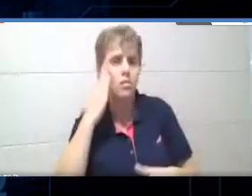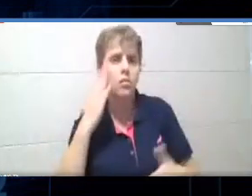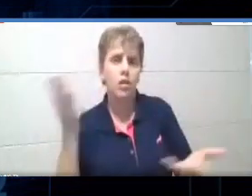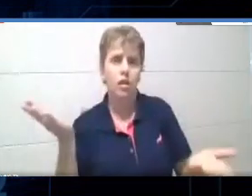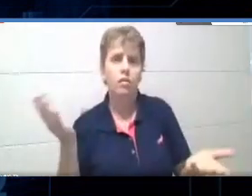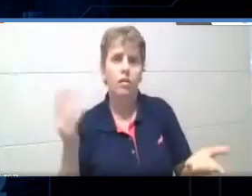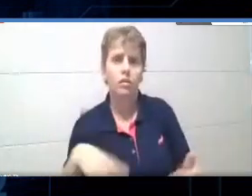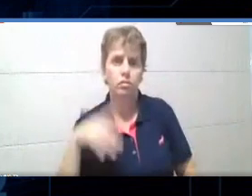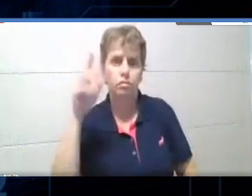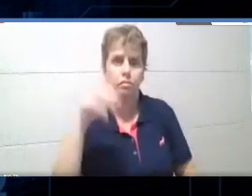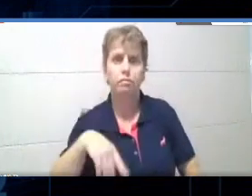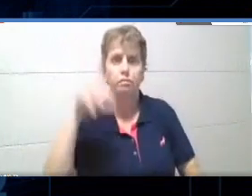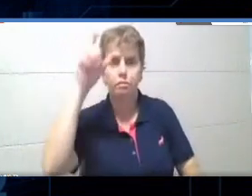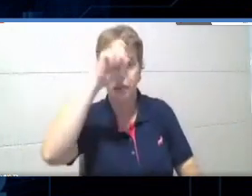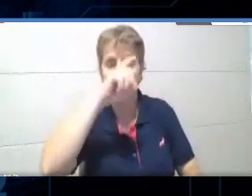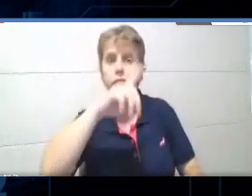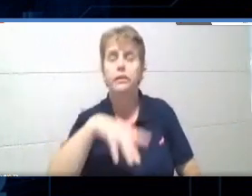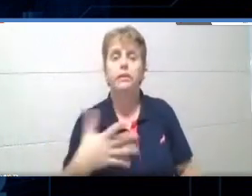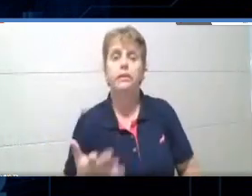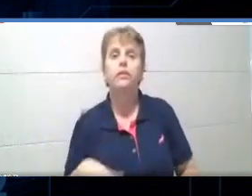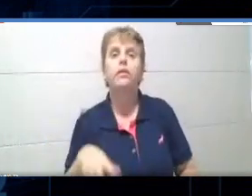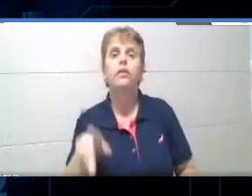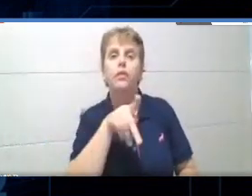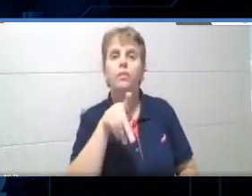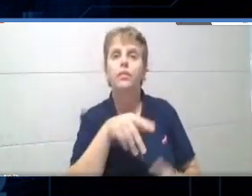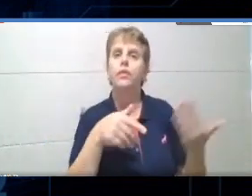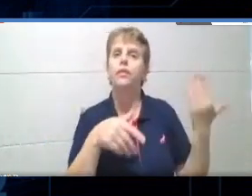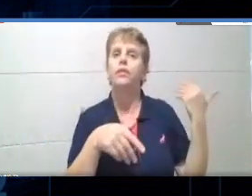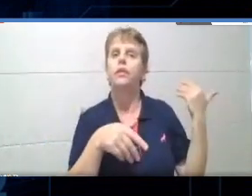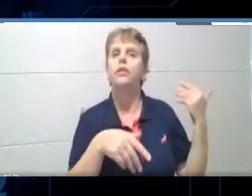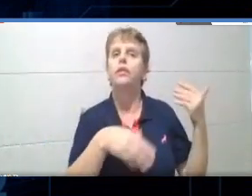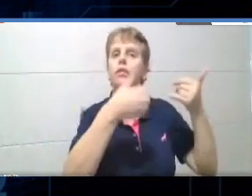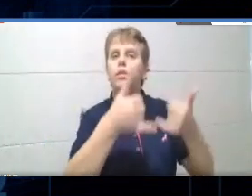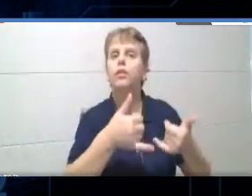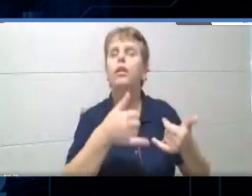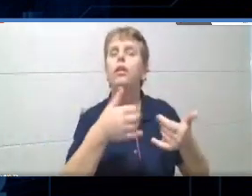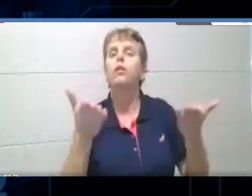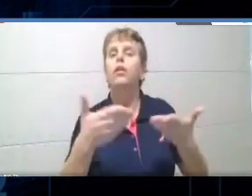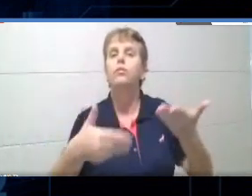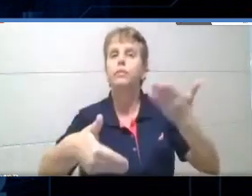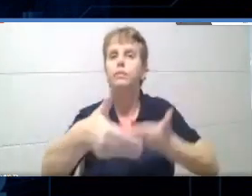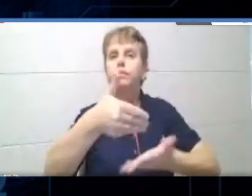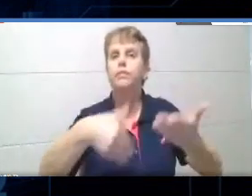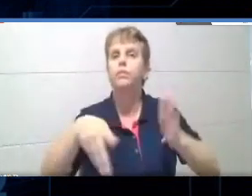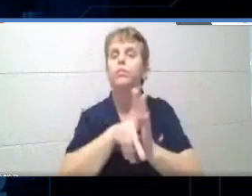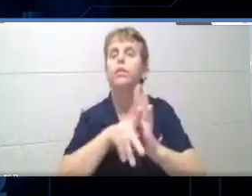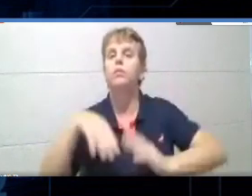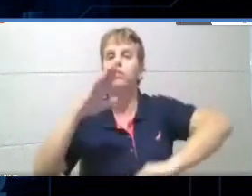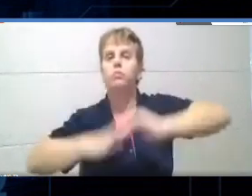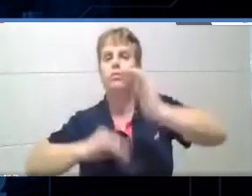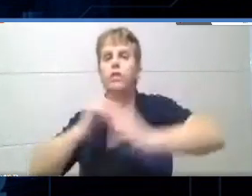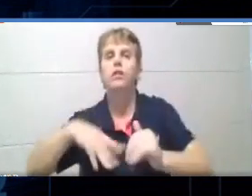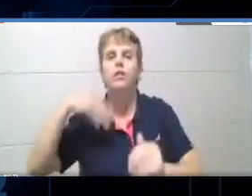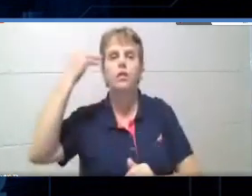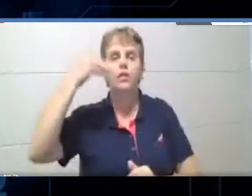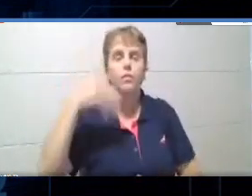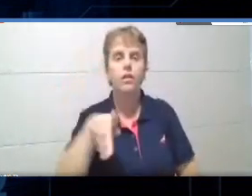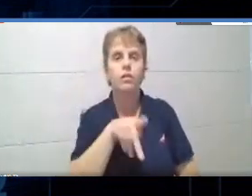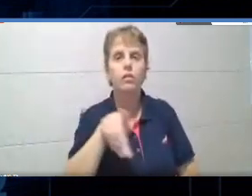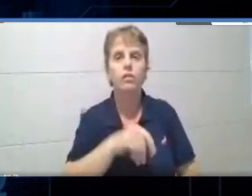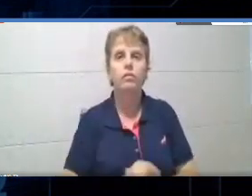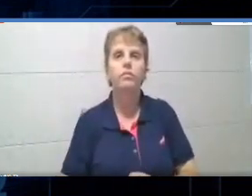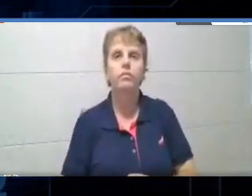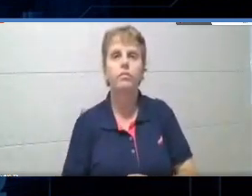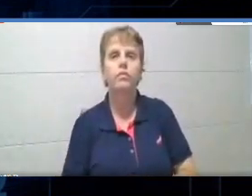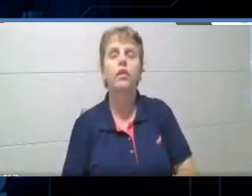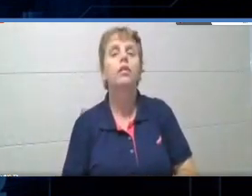mas, como a professora já falou, né? Nós temos que usar isso pra dar uma repaginada na nossa prática docente, olharmos isso como